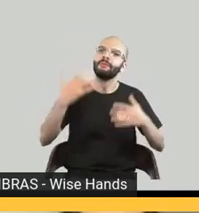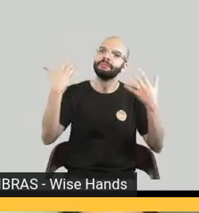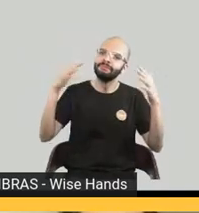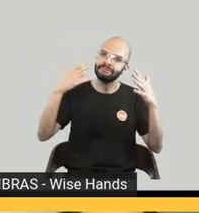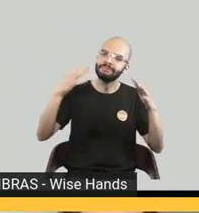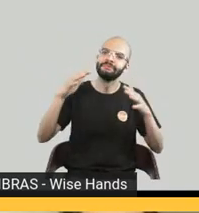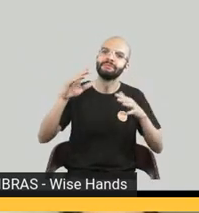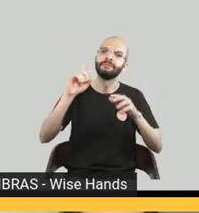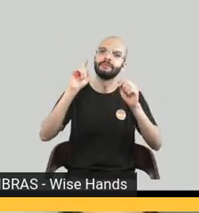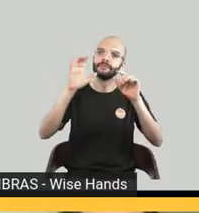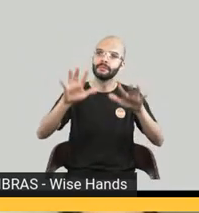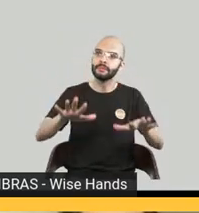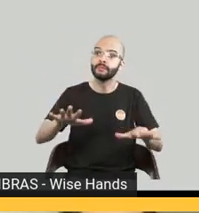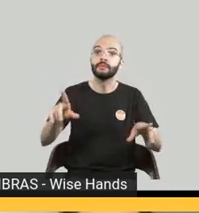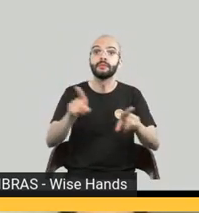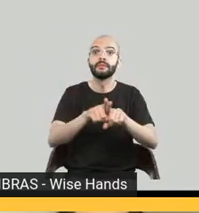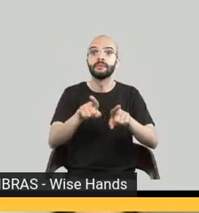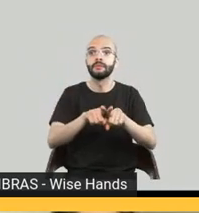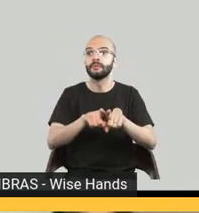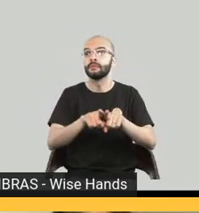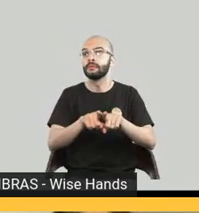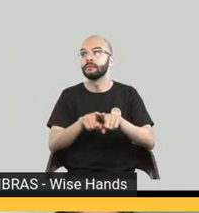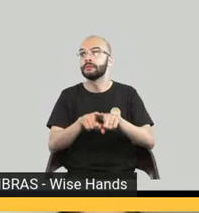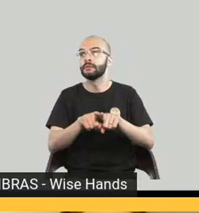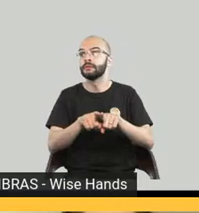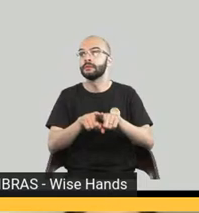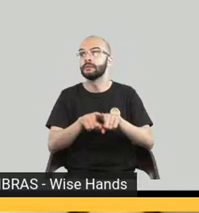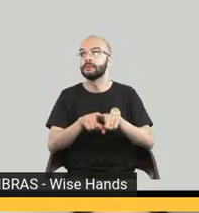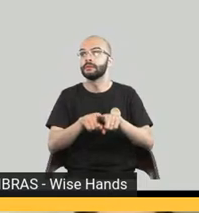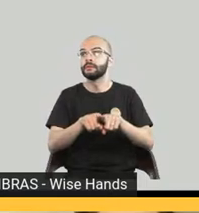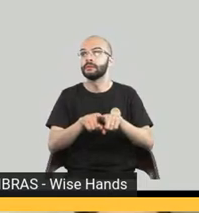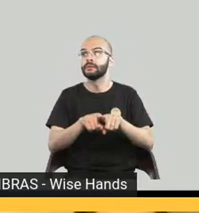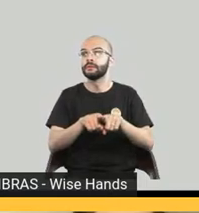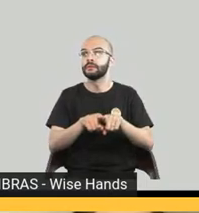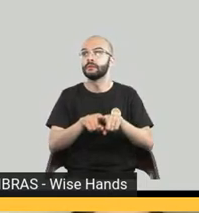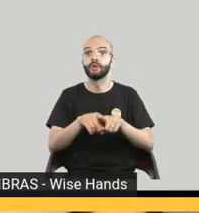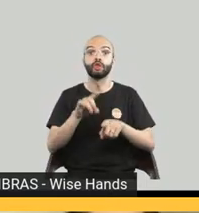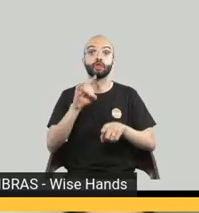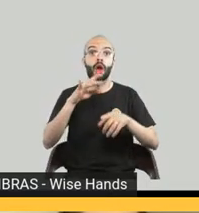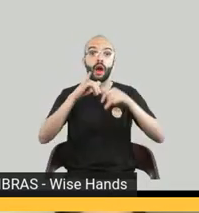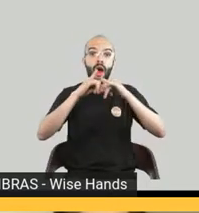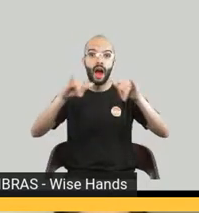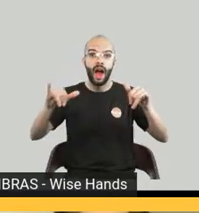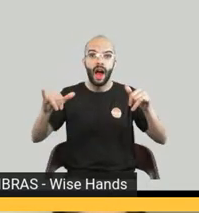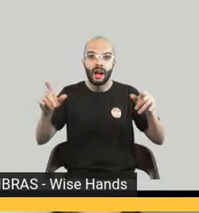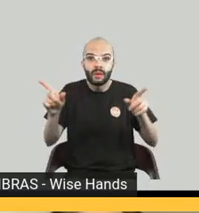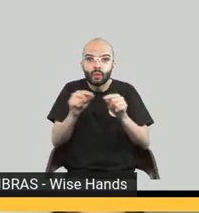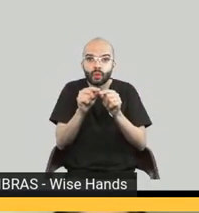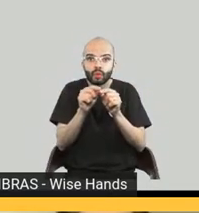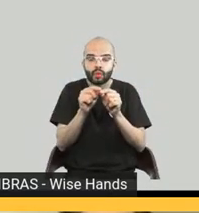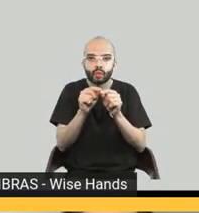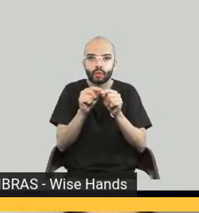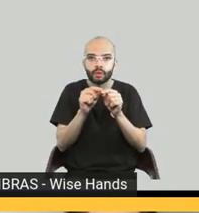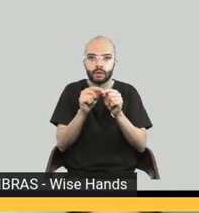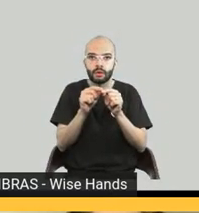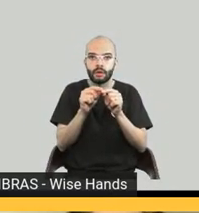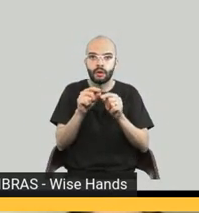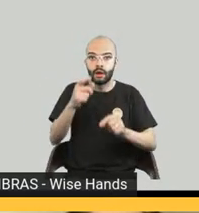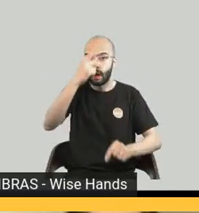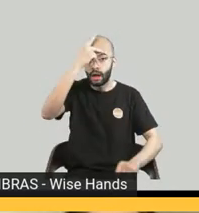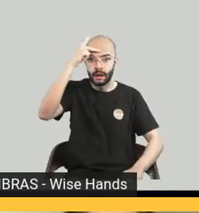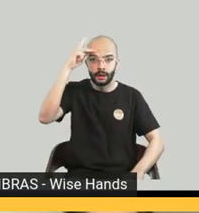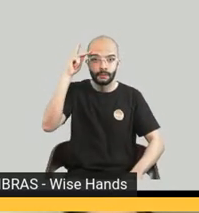e o eu ia falar também ah gente só ia dar um recadinho aqui final para quem tiver interesse no